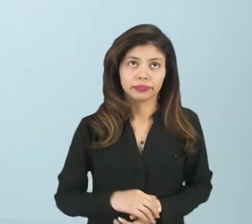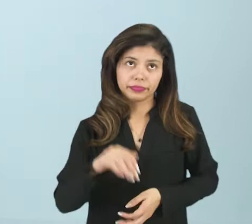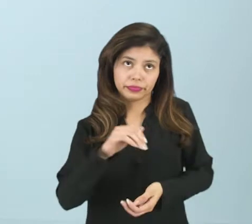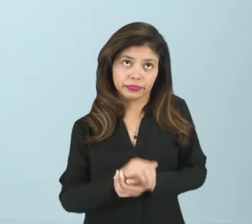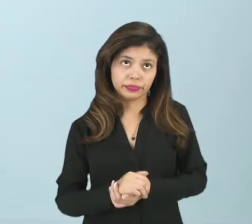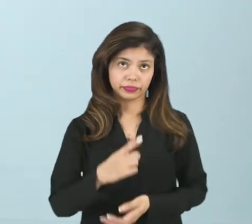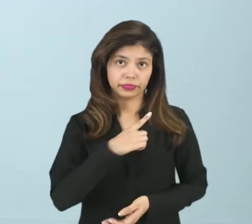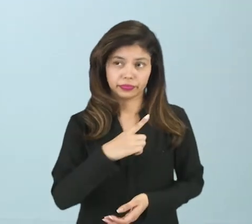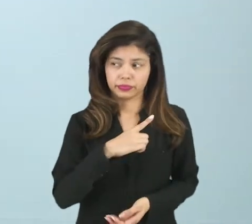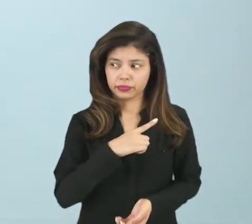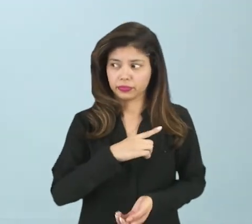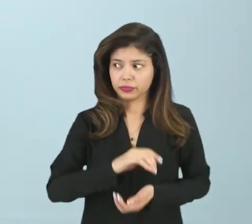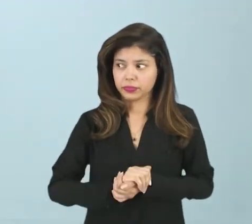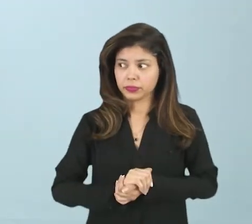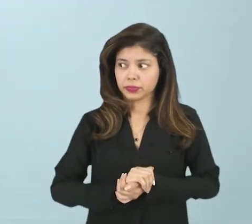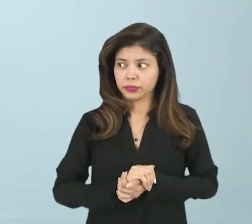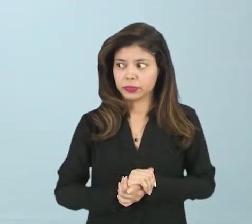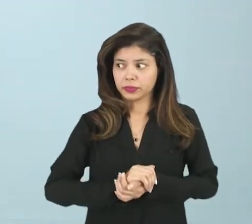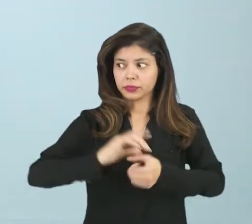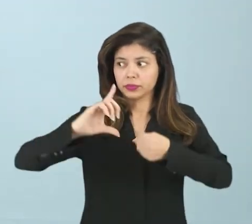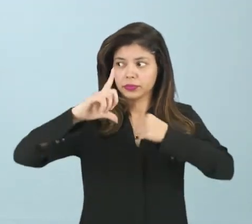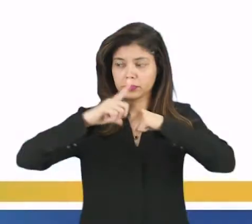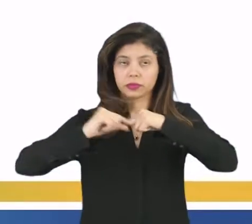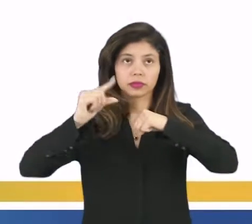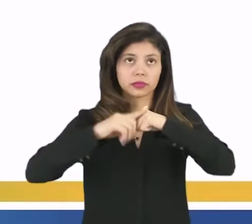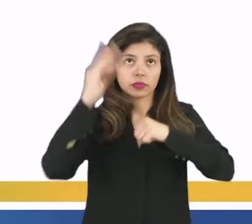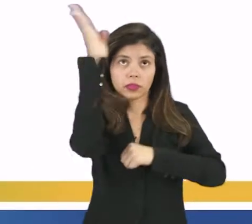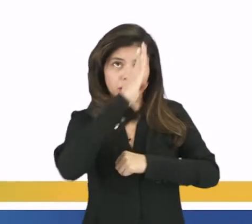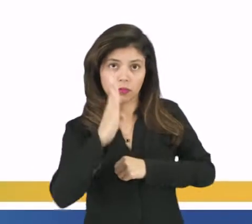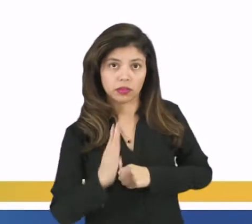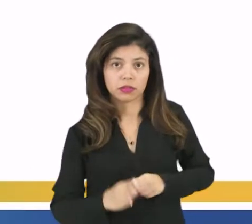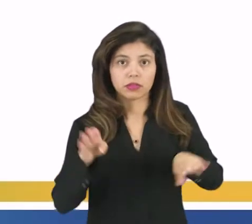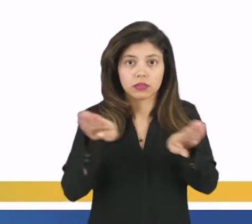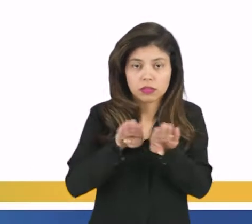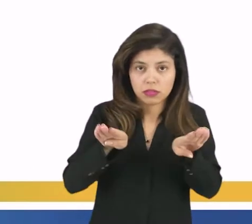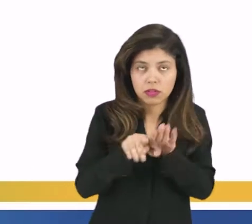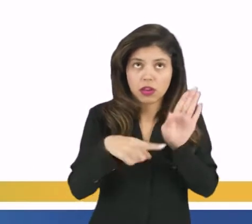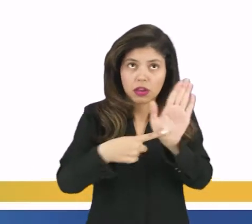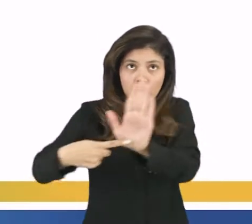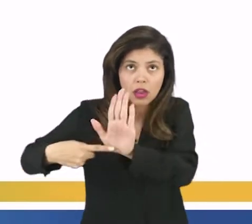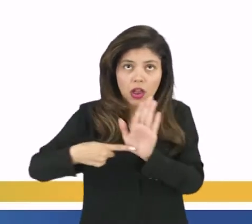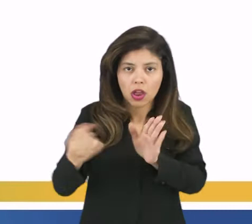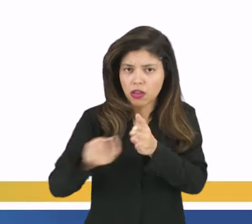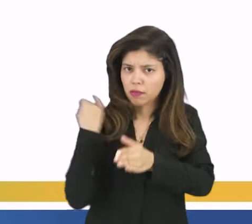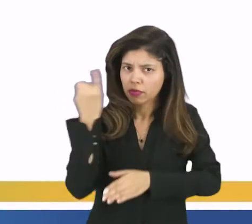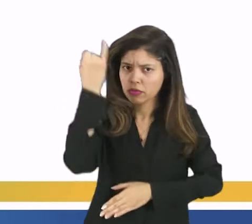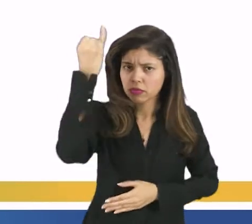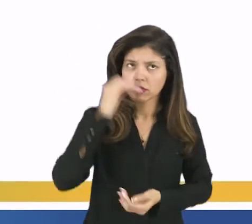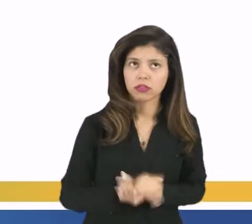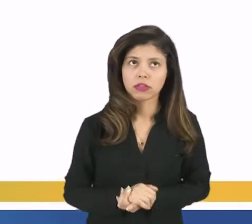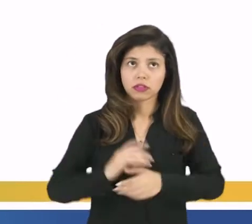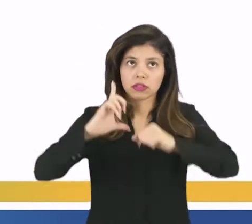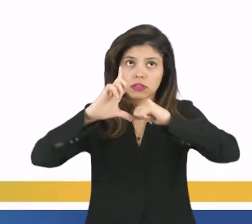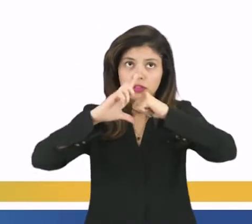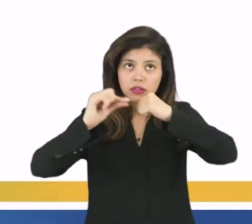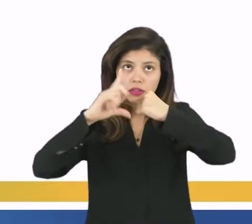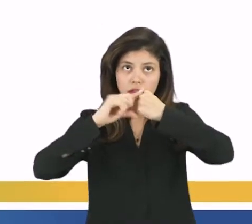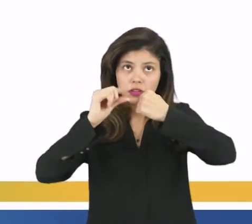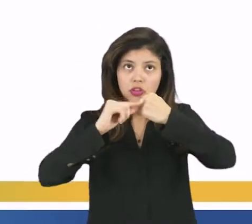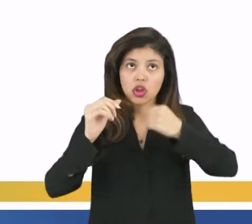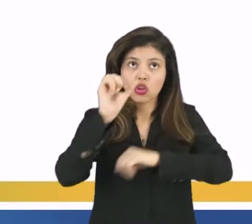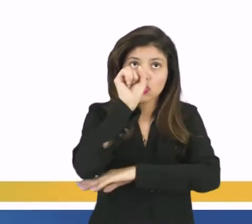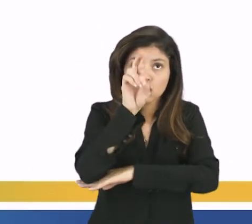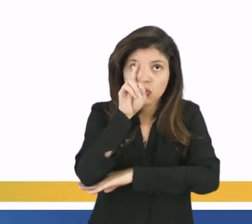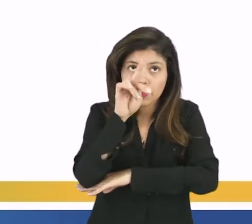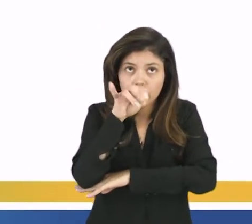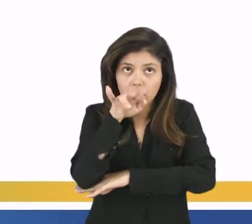a essa constituição, foi dada aos brasileiros uma coisa muito importante, que é a chamada soberania.